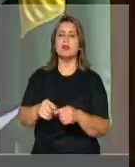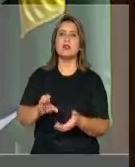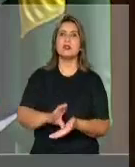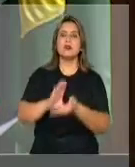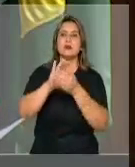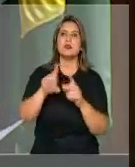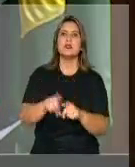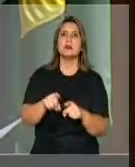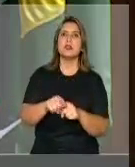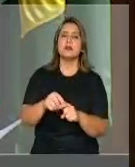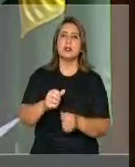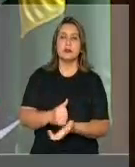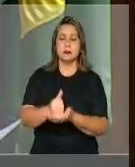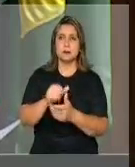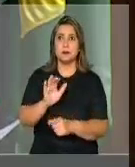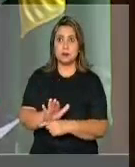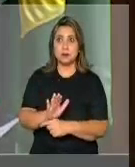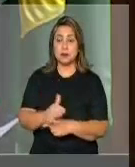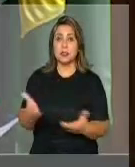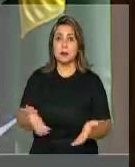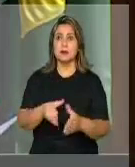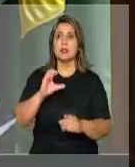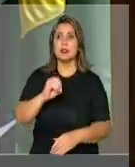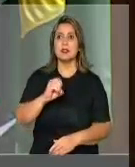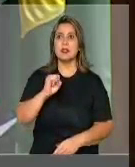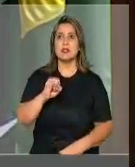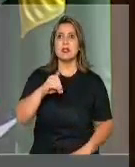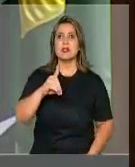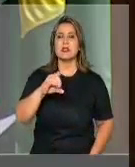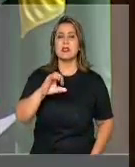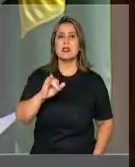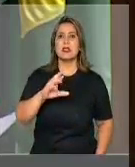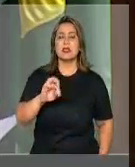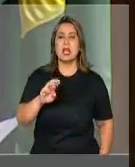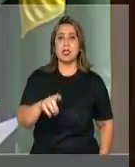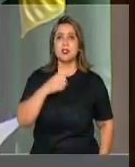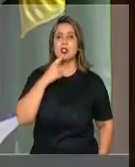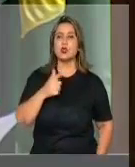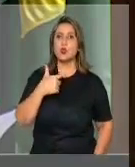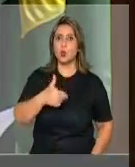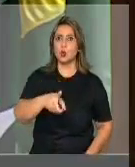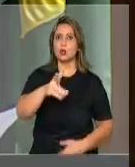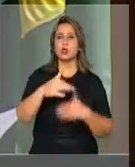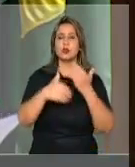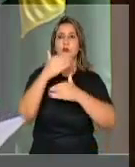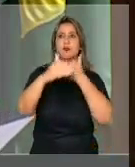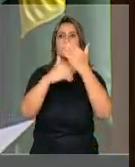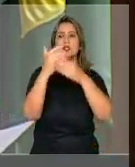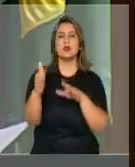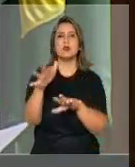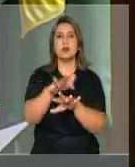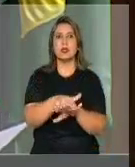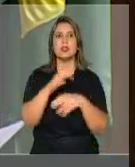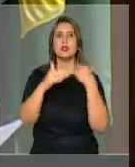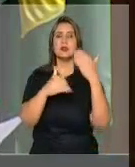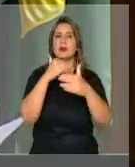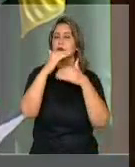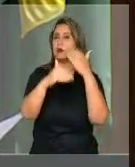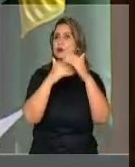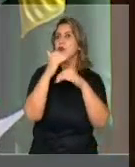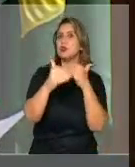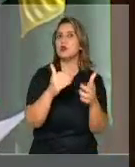conselheiros e colaboradores. Sicredi, continue construindo, incluindo e